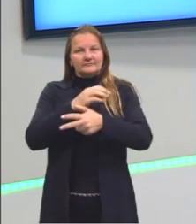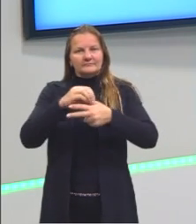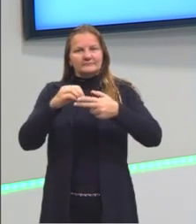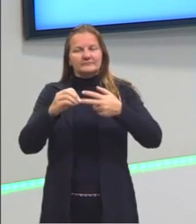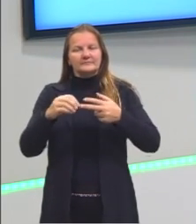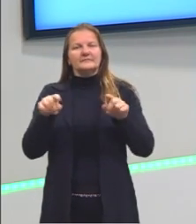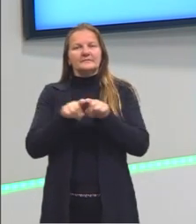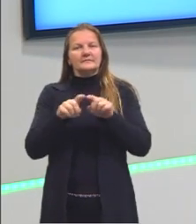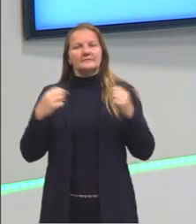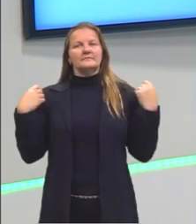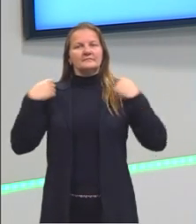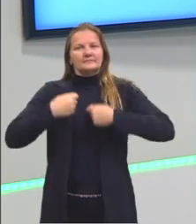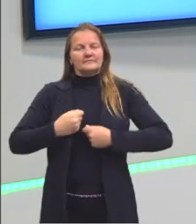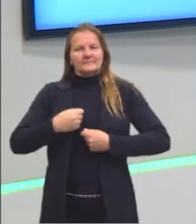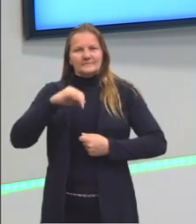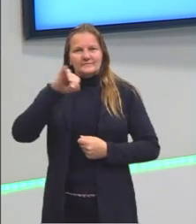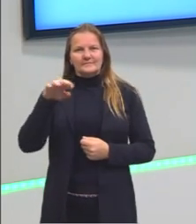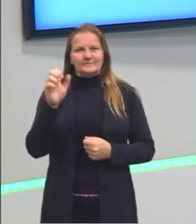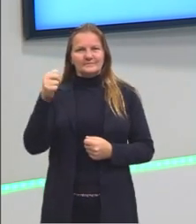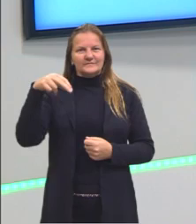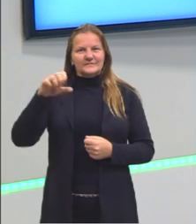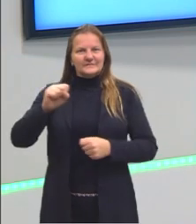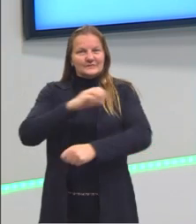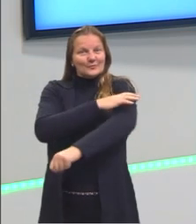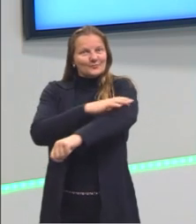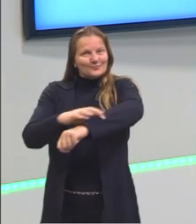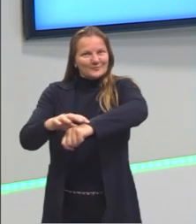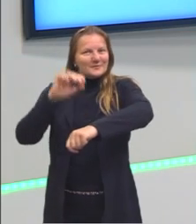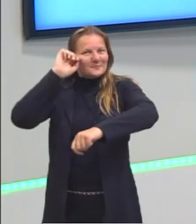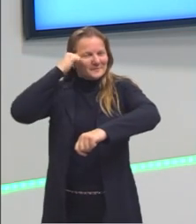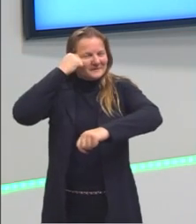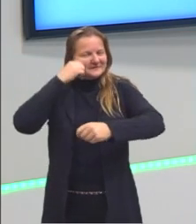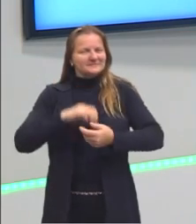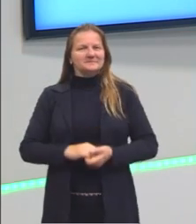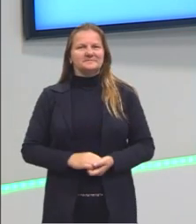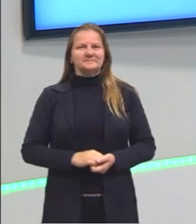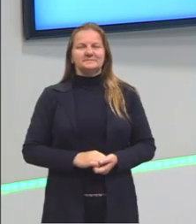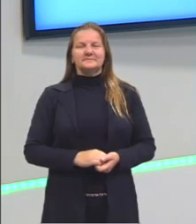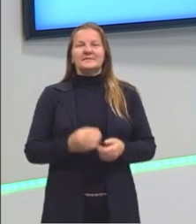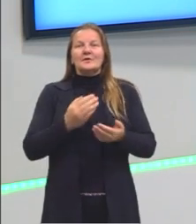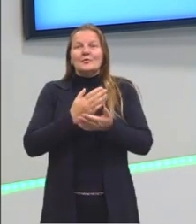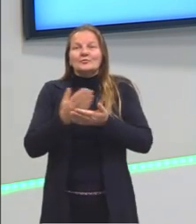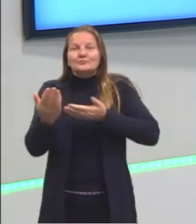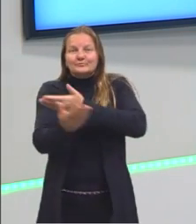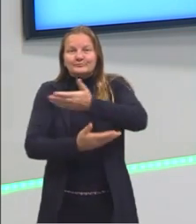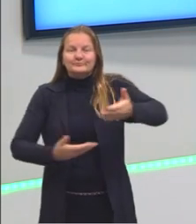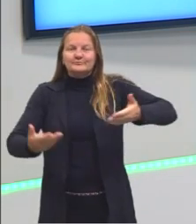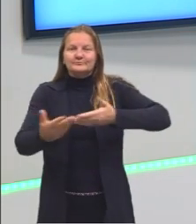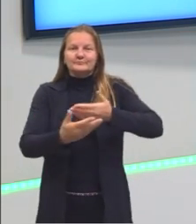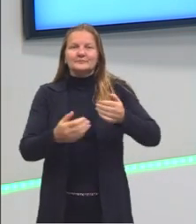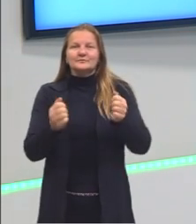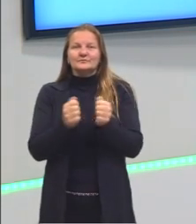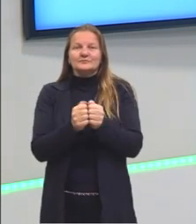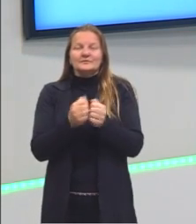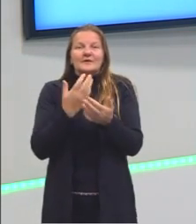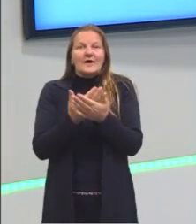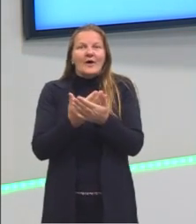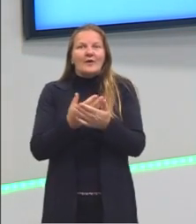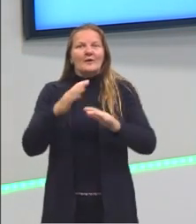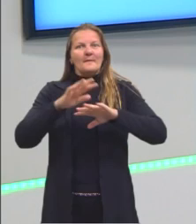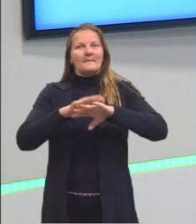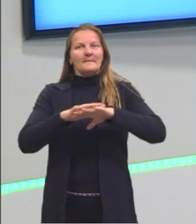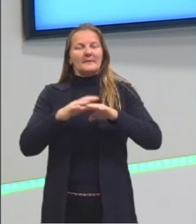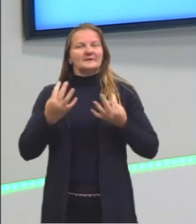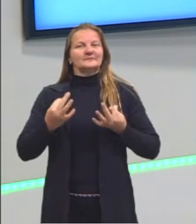e também uma jaqueta jeans com as mangas em moletom pretas. Vou compartilhar com vocês então hoje mais uma aula de